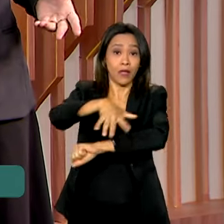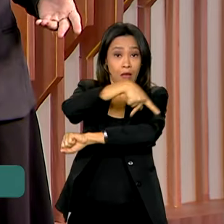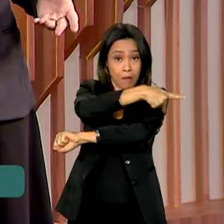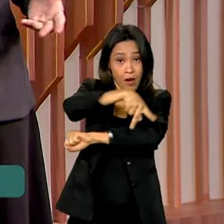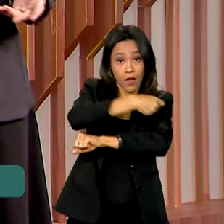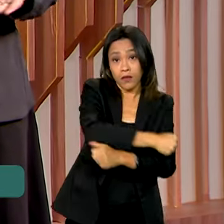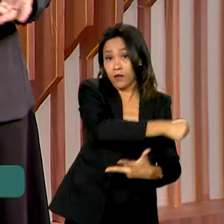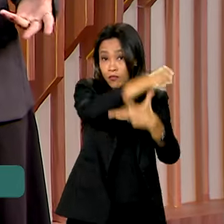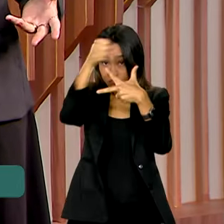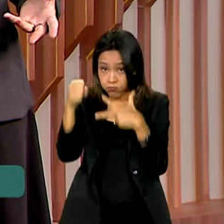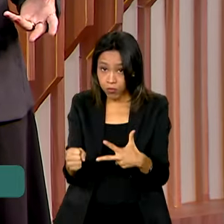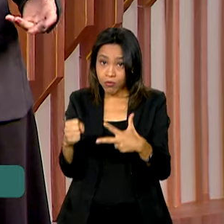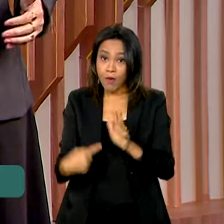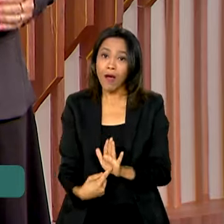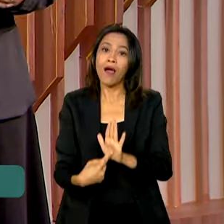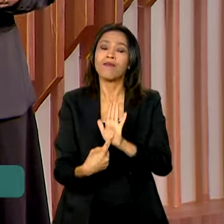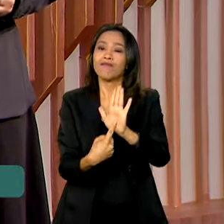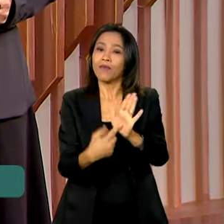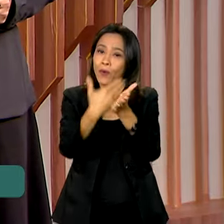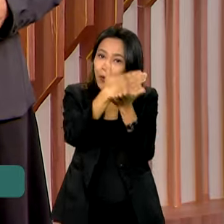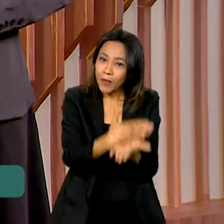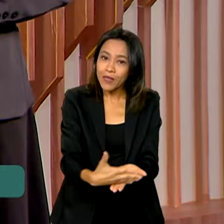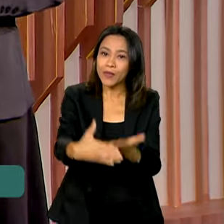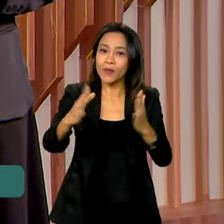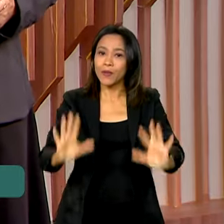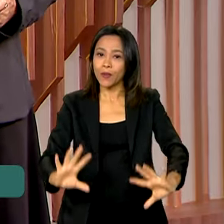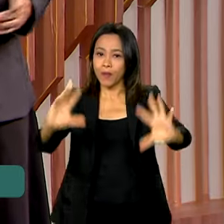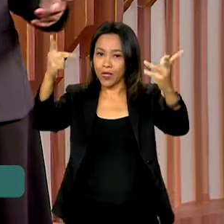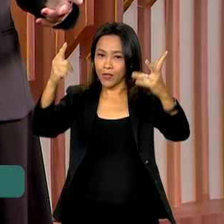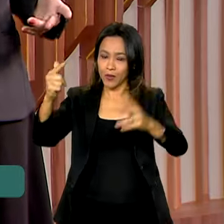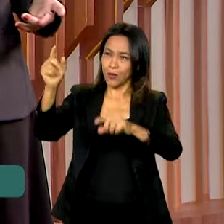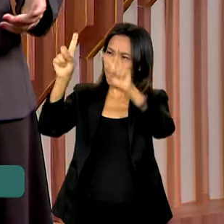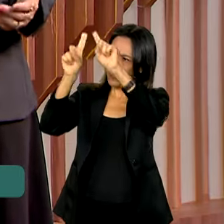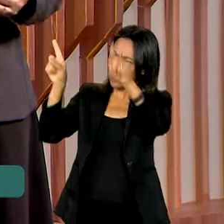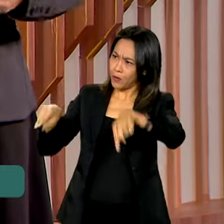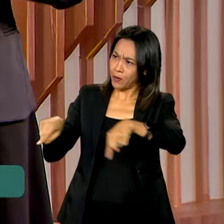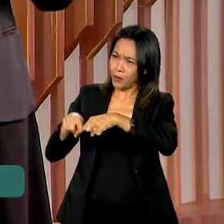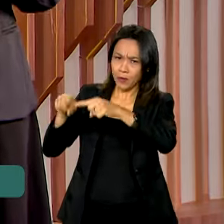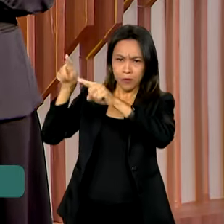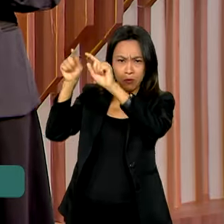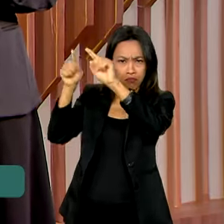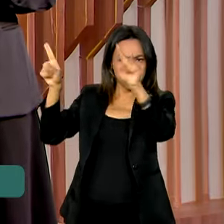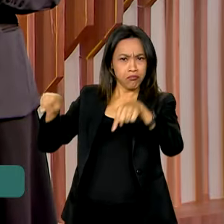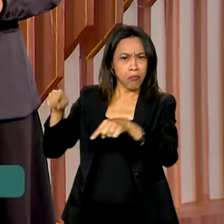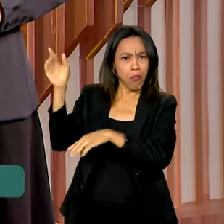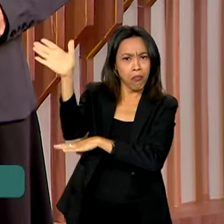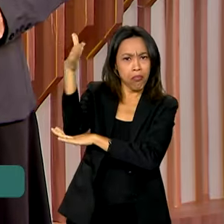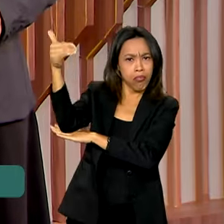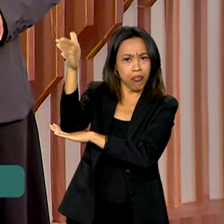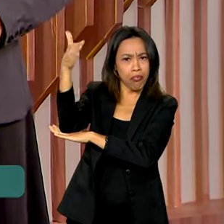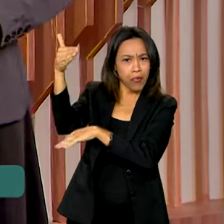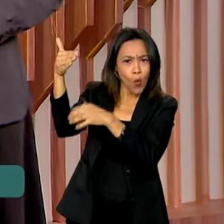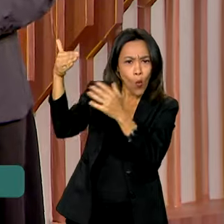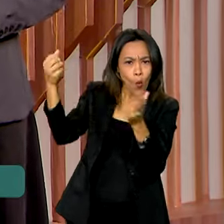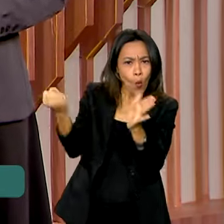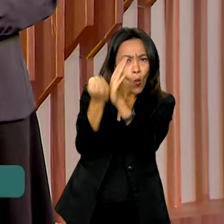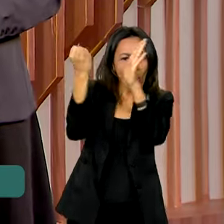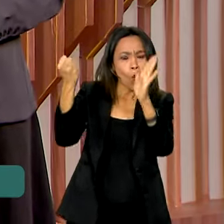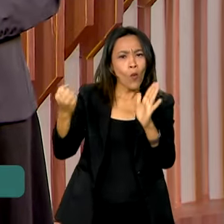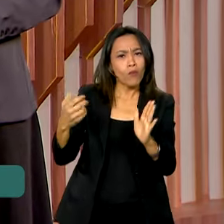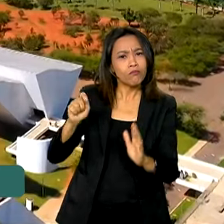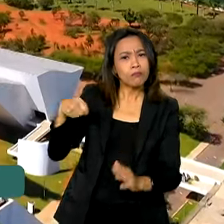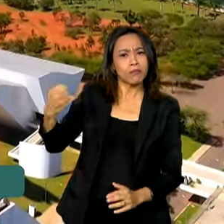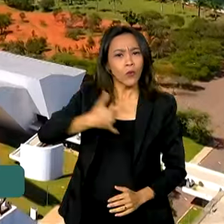marcou o início das comemorações. Imponente e cheia de simbolismo, o nosso símbolo nacional é motivo de orgulho.